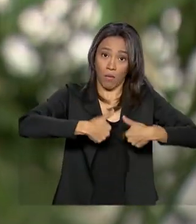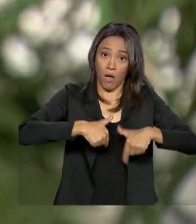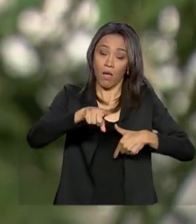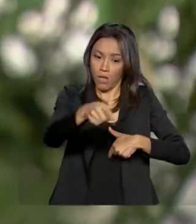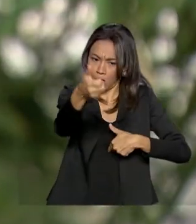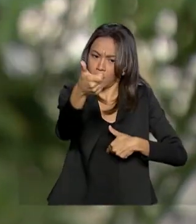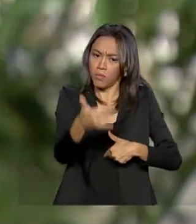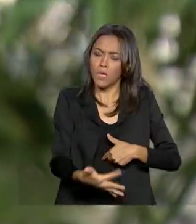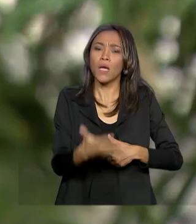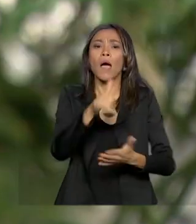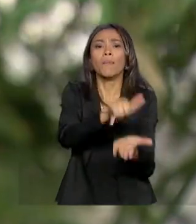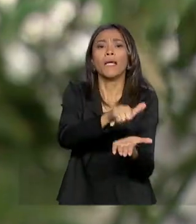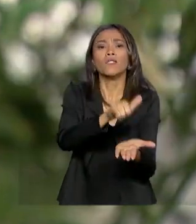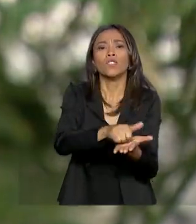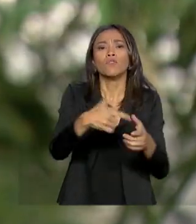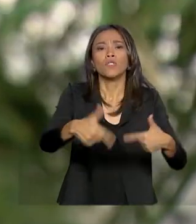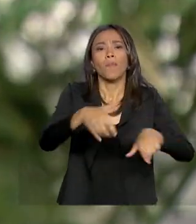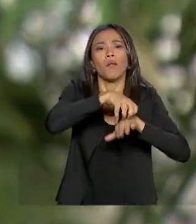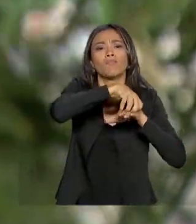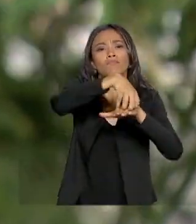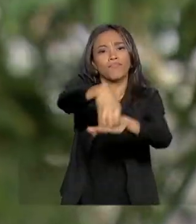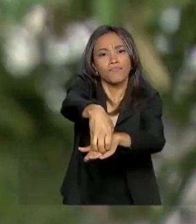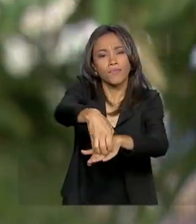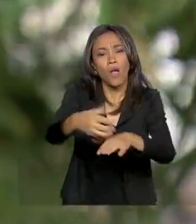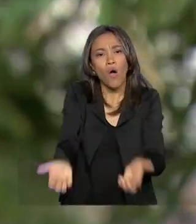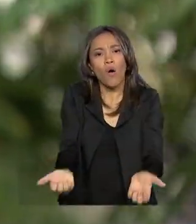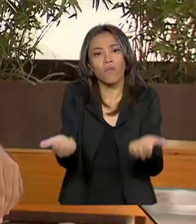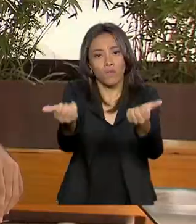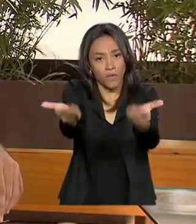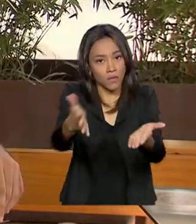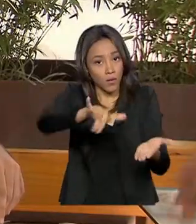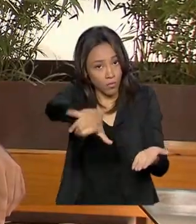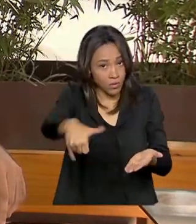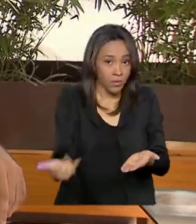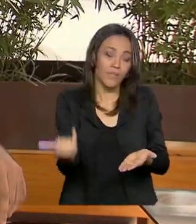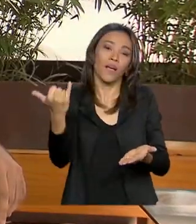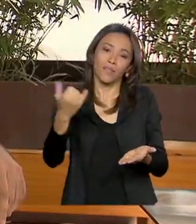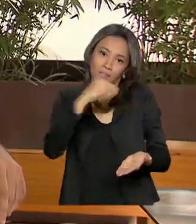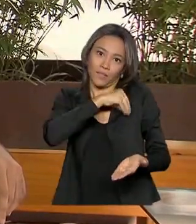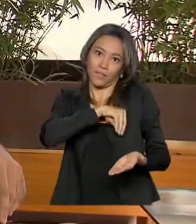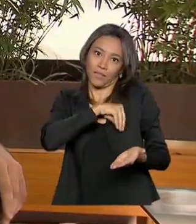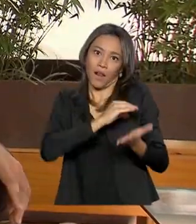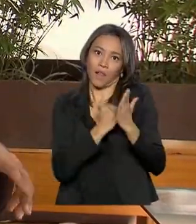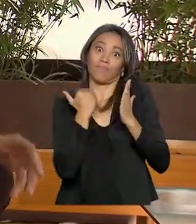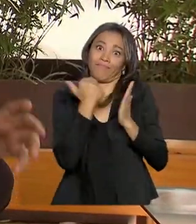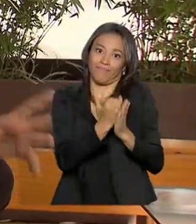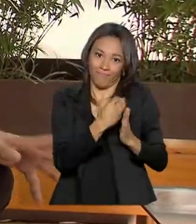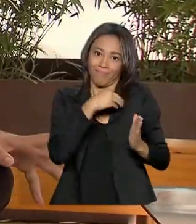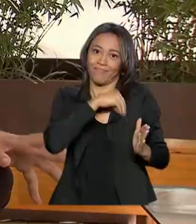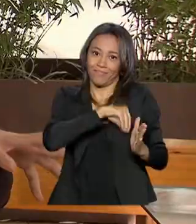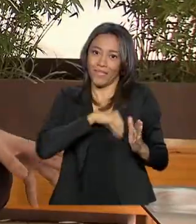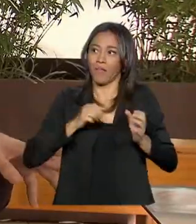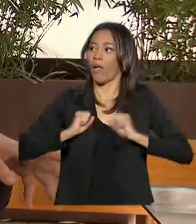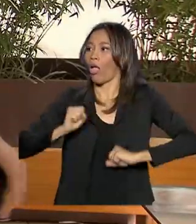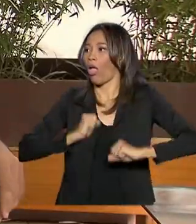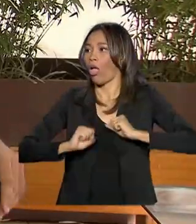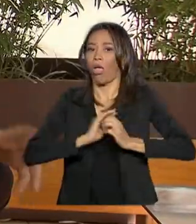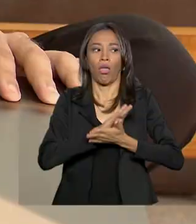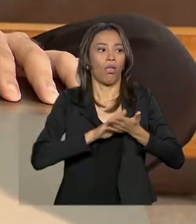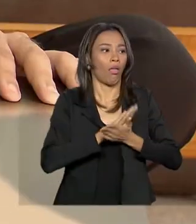aplicativos de transporte individual, ao oferecerem uma oportunidade de renda para a população que estava ociosa,